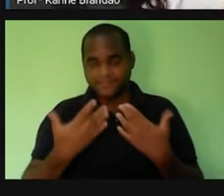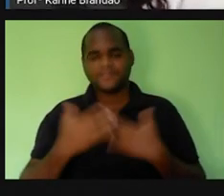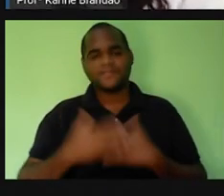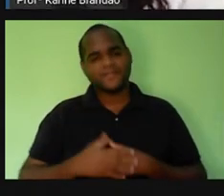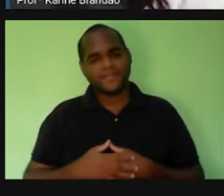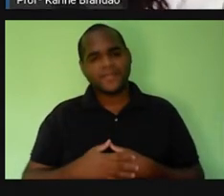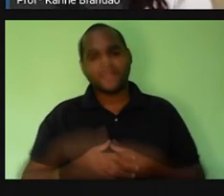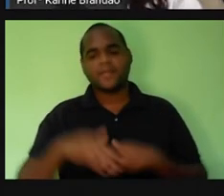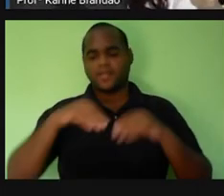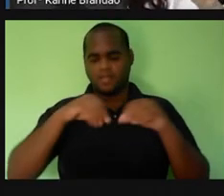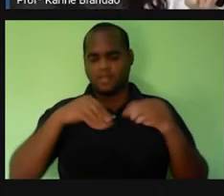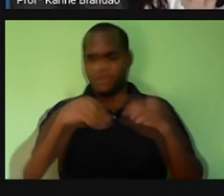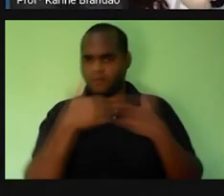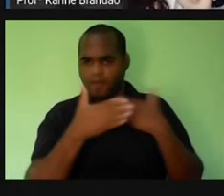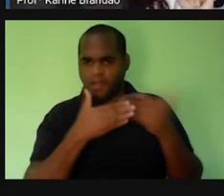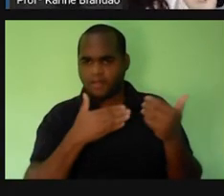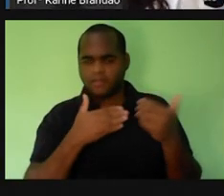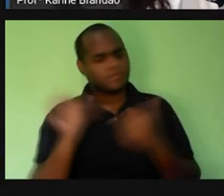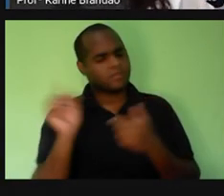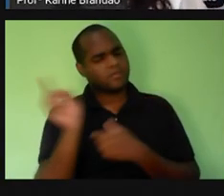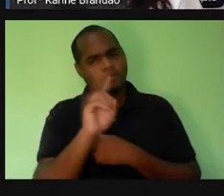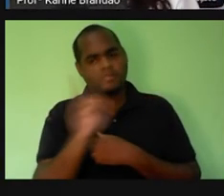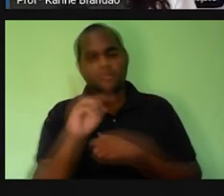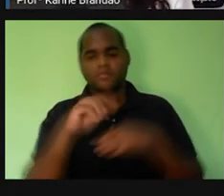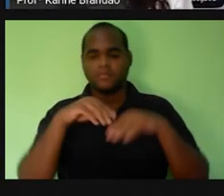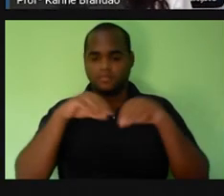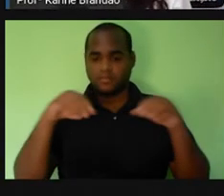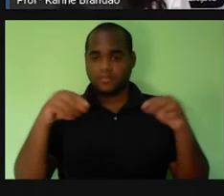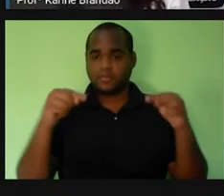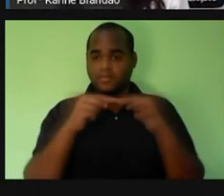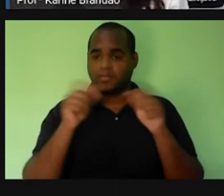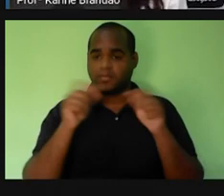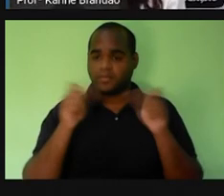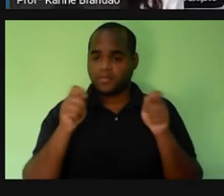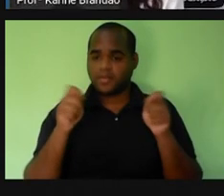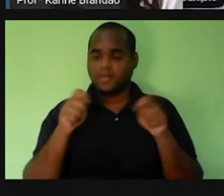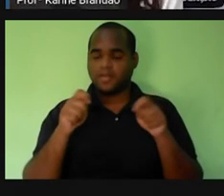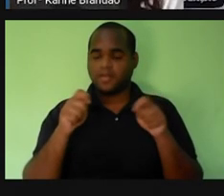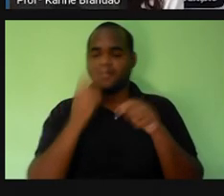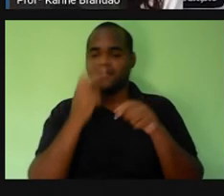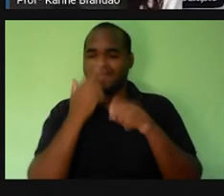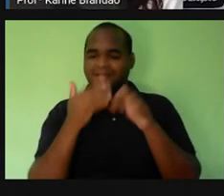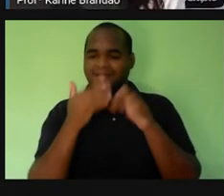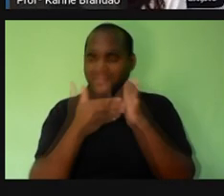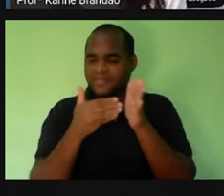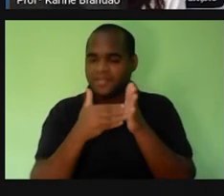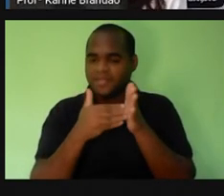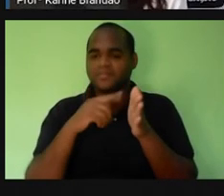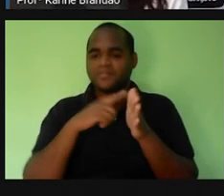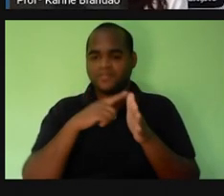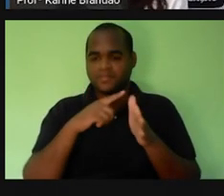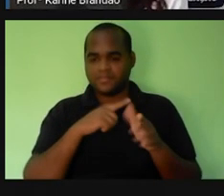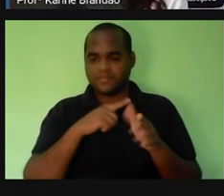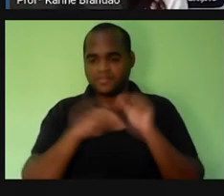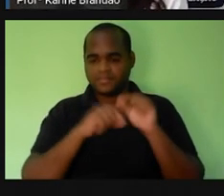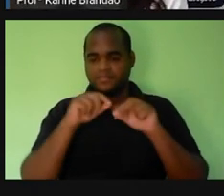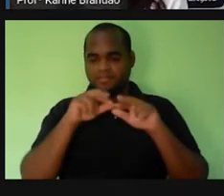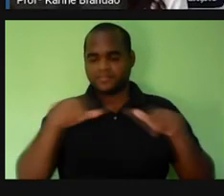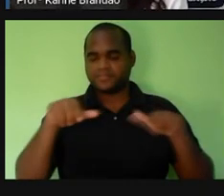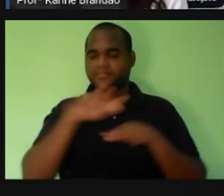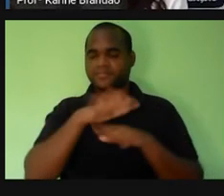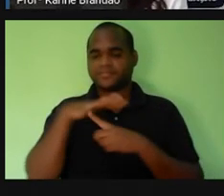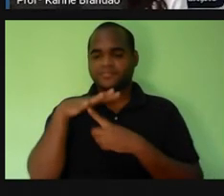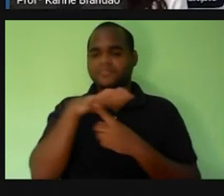porção de terra qualquer? Não. É uma porção de terra delimitada, certo? É um espaço que está